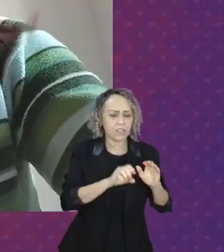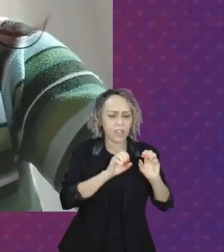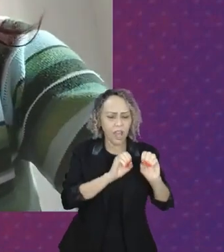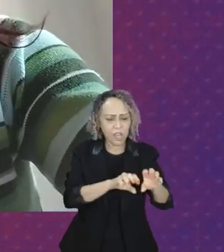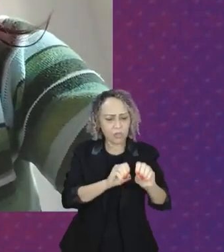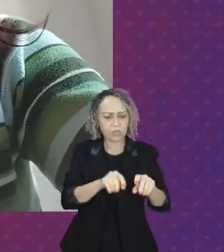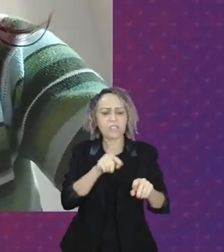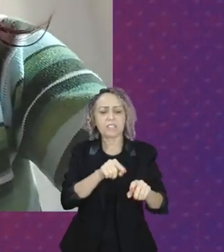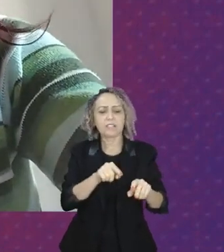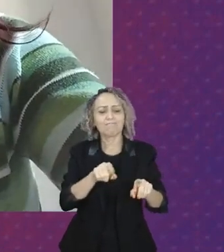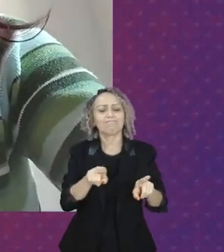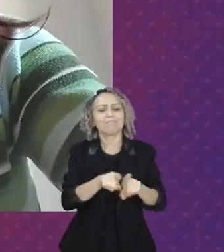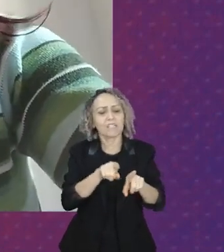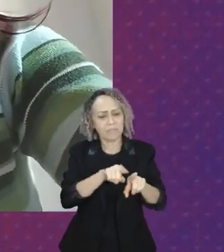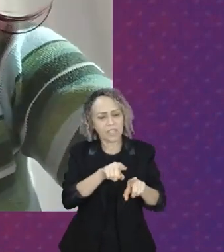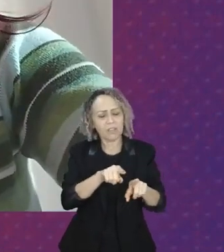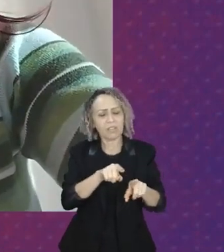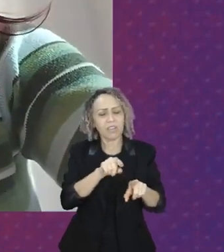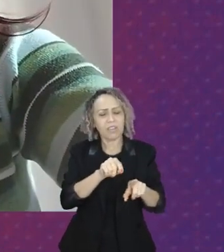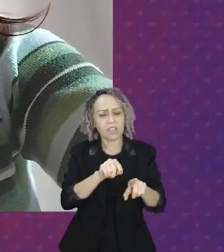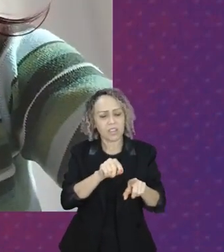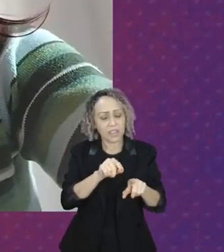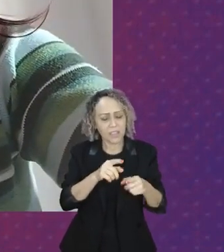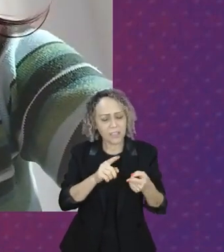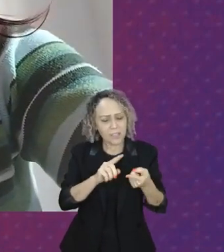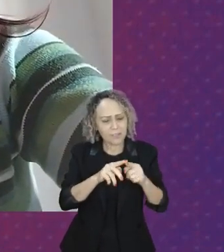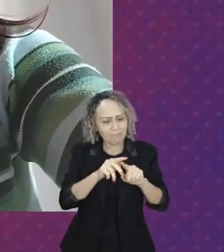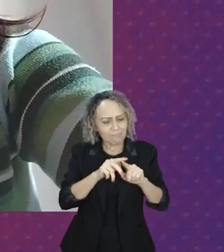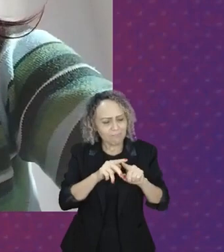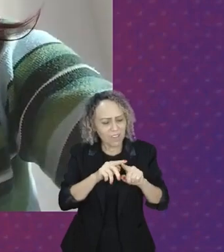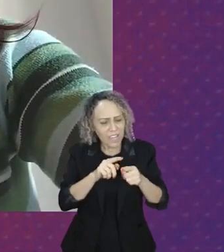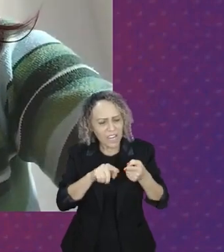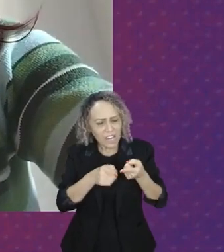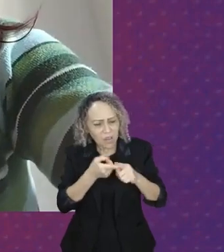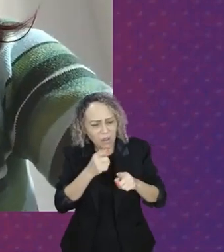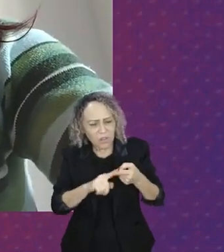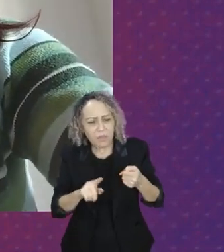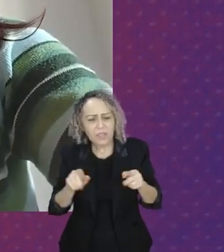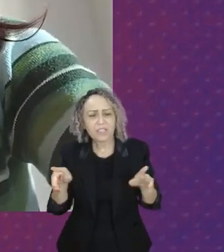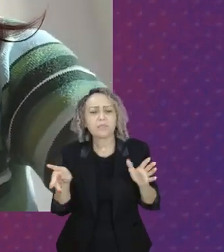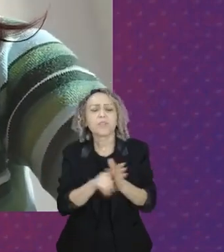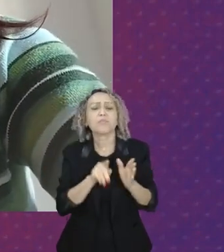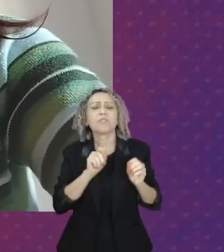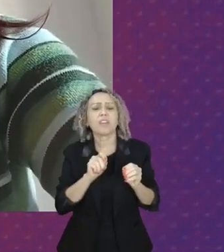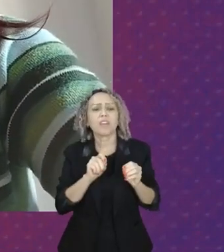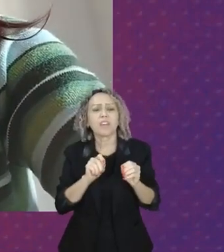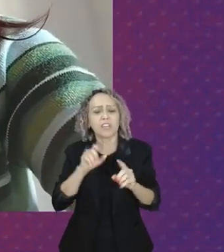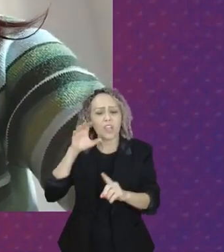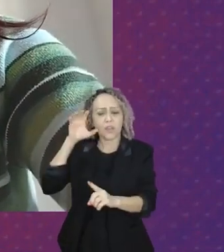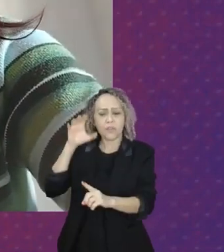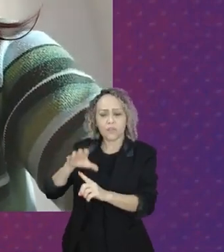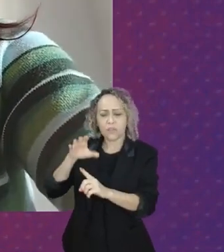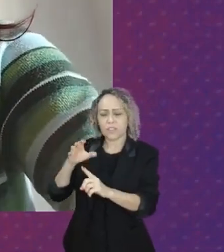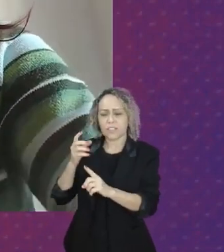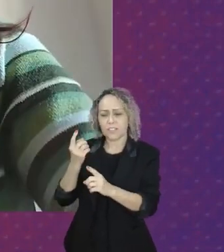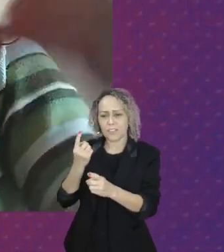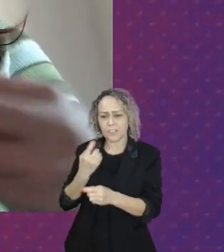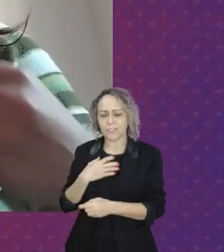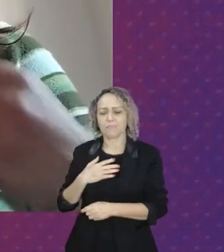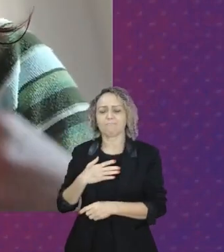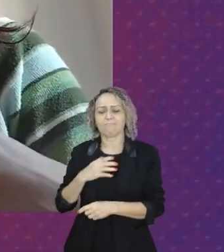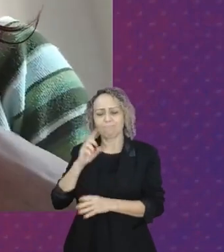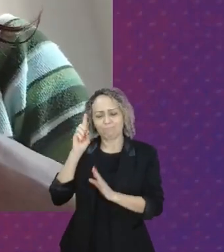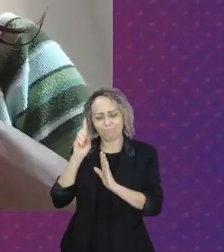transformação social. E a necessidade de correr atrás dos direitos básicos que as mulheres têm,